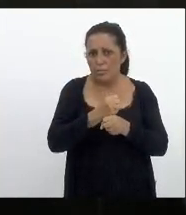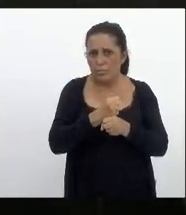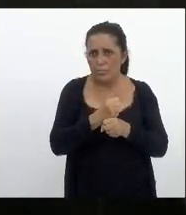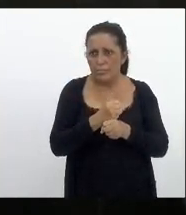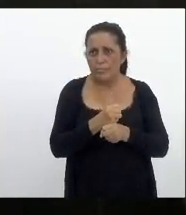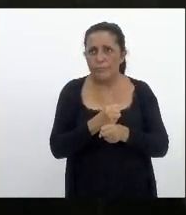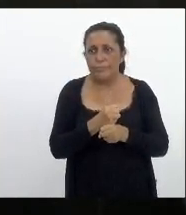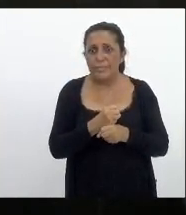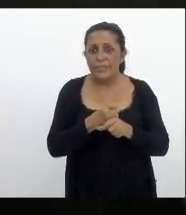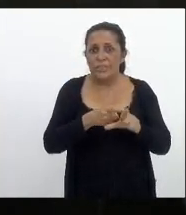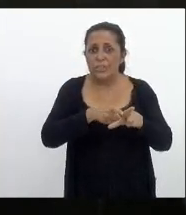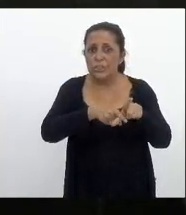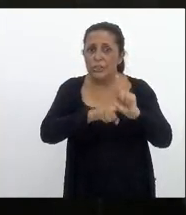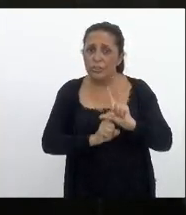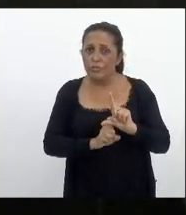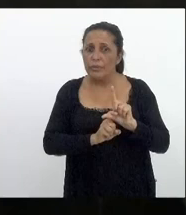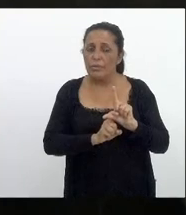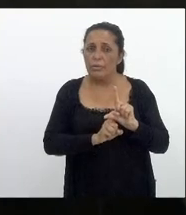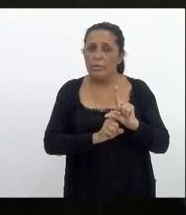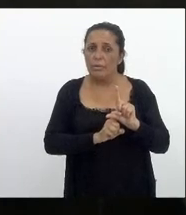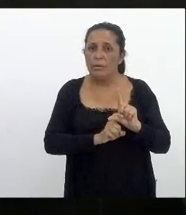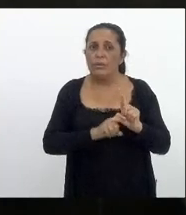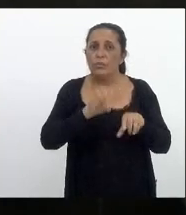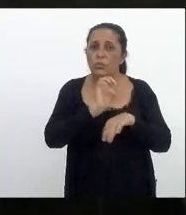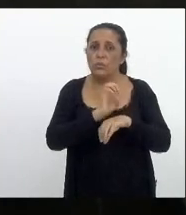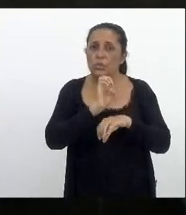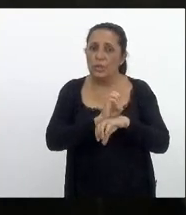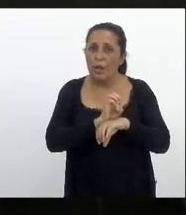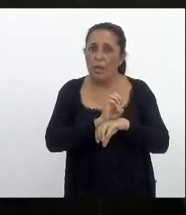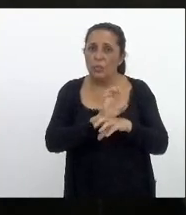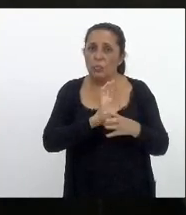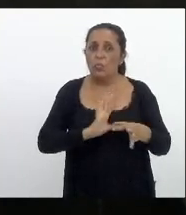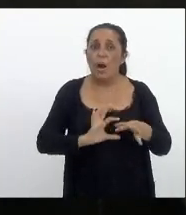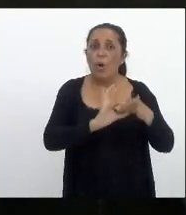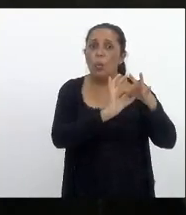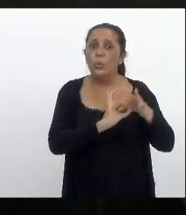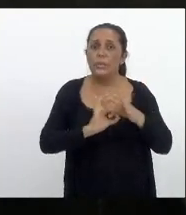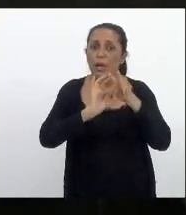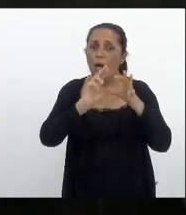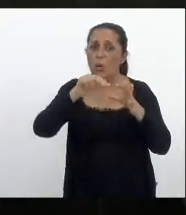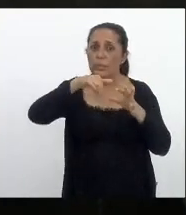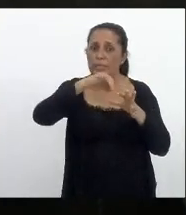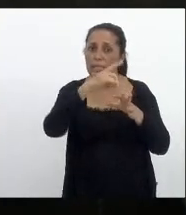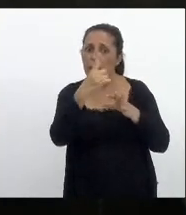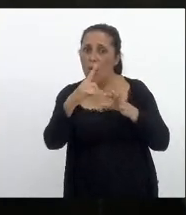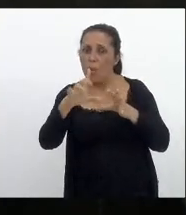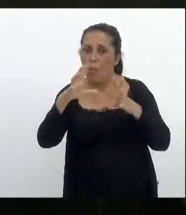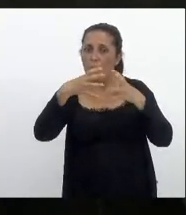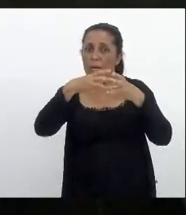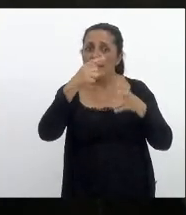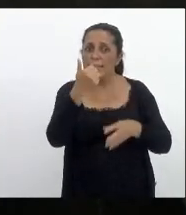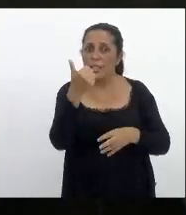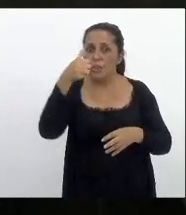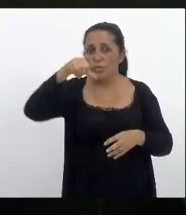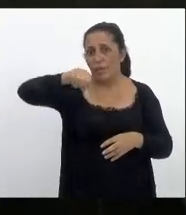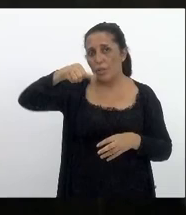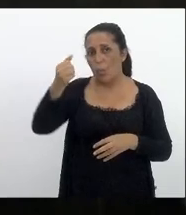a dívida do Estado com a União era de 191 bilhões de reais